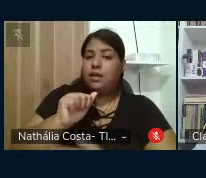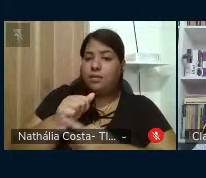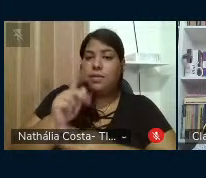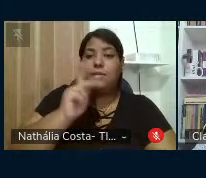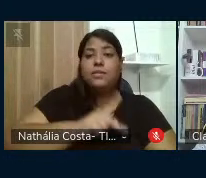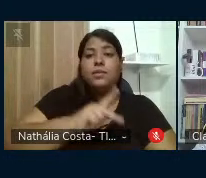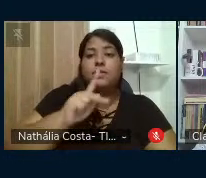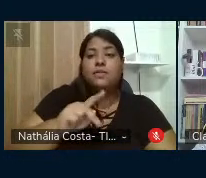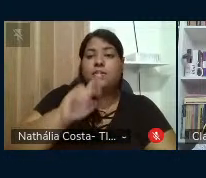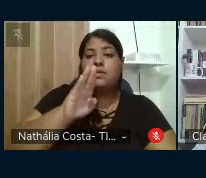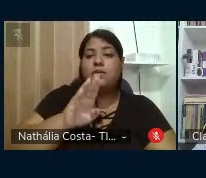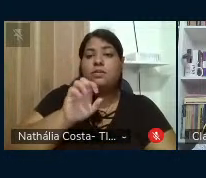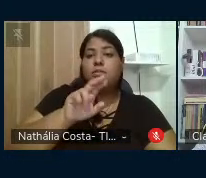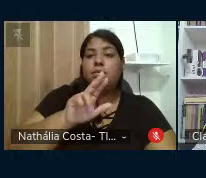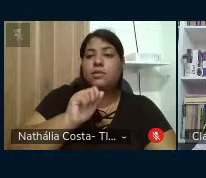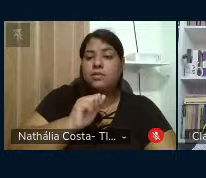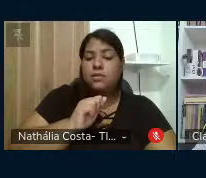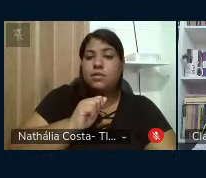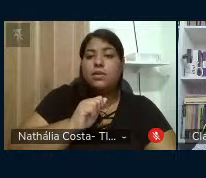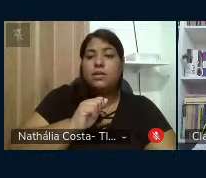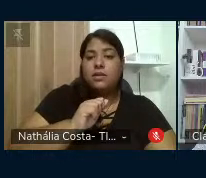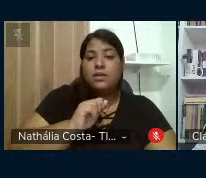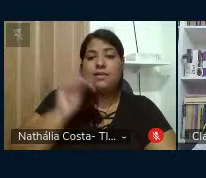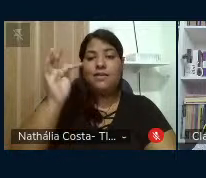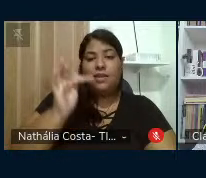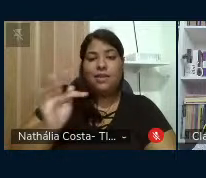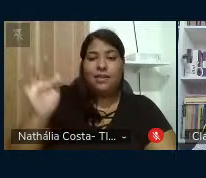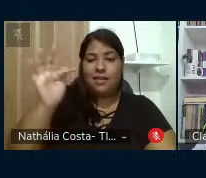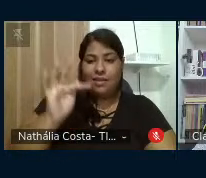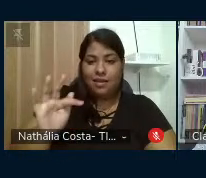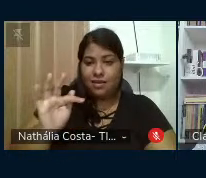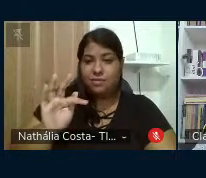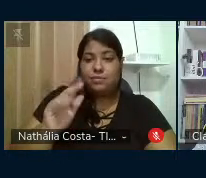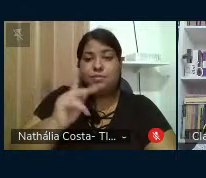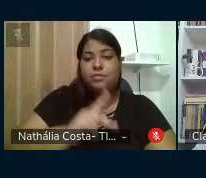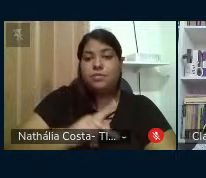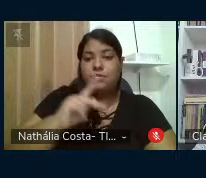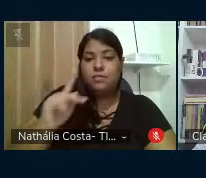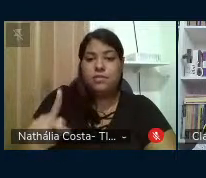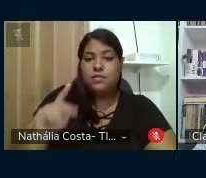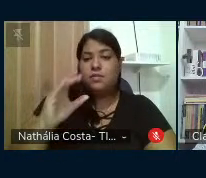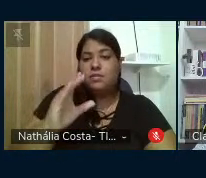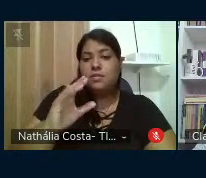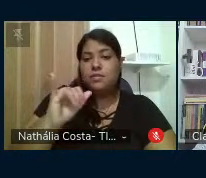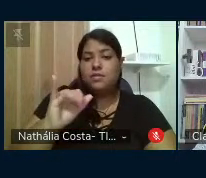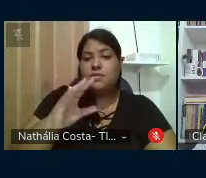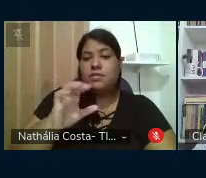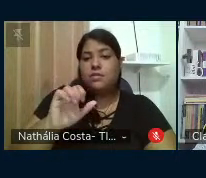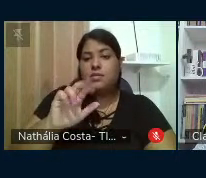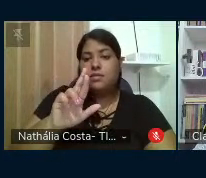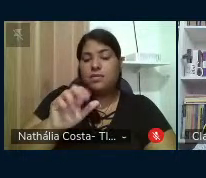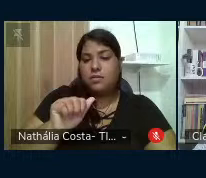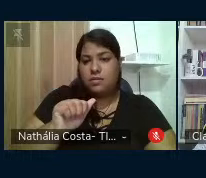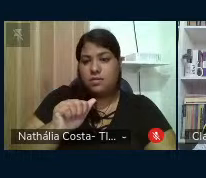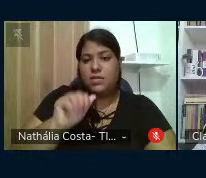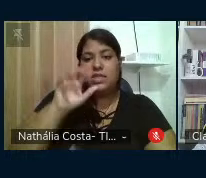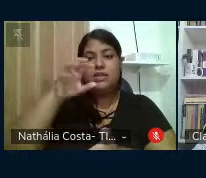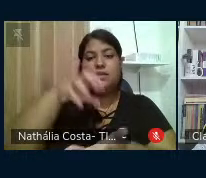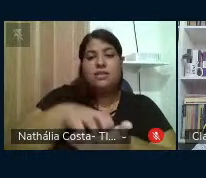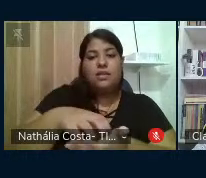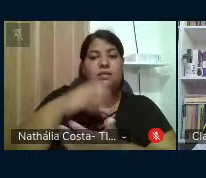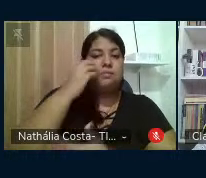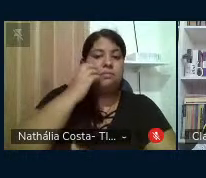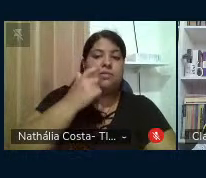da Universidade Federal de São João Del Rey a professora Cícera Maria do Nascimento do Centro Paulo